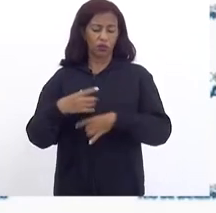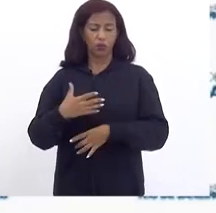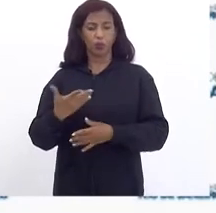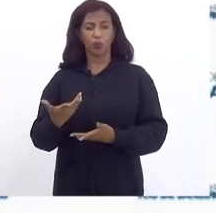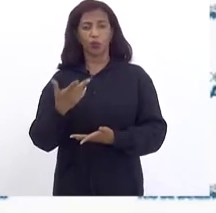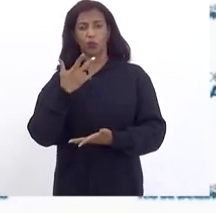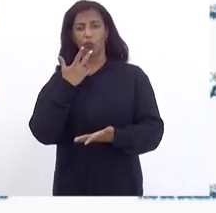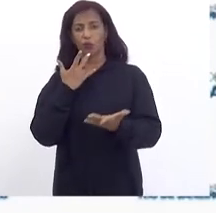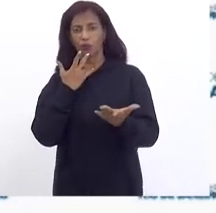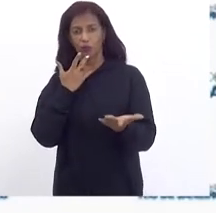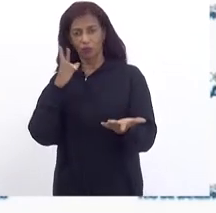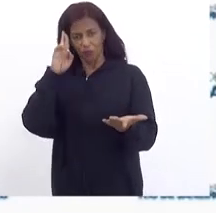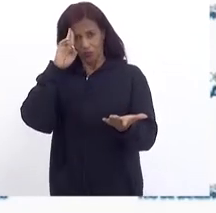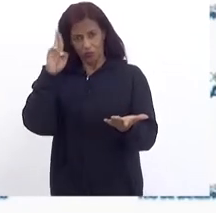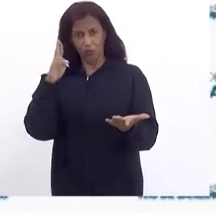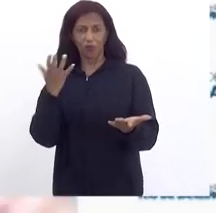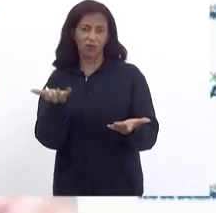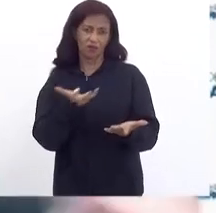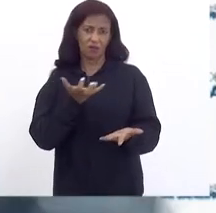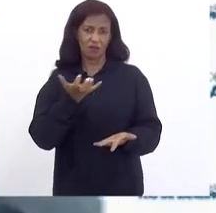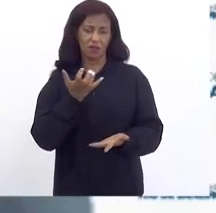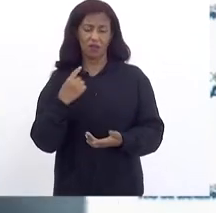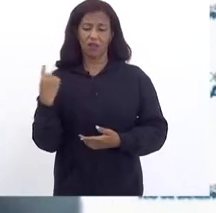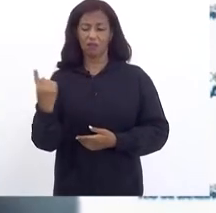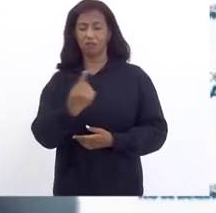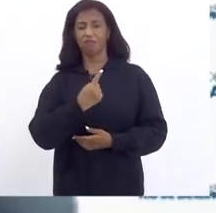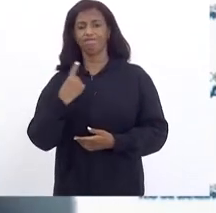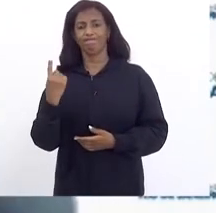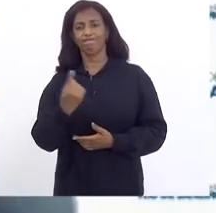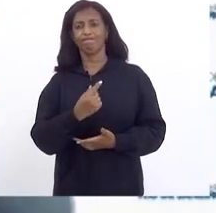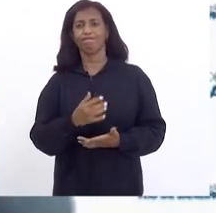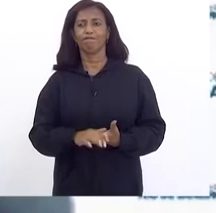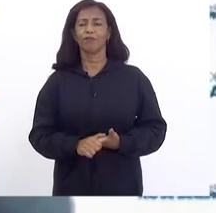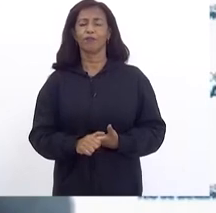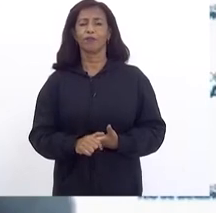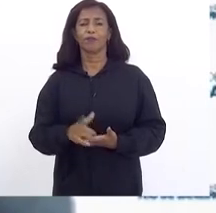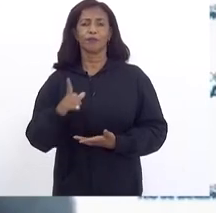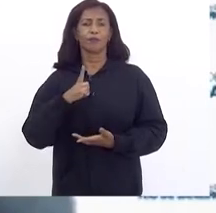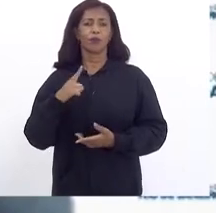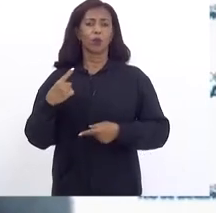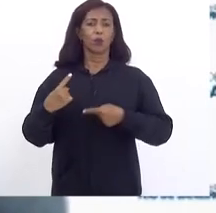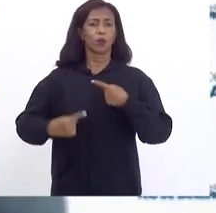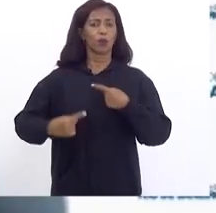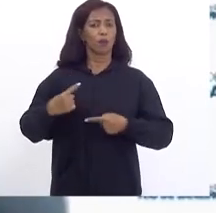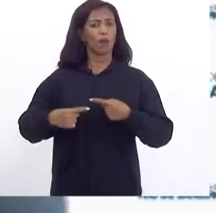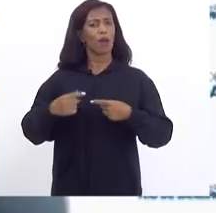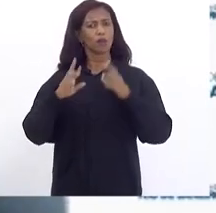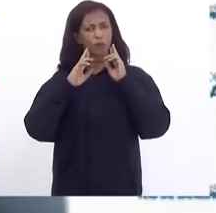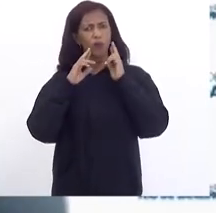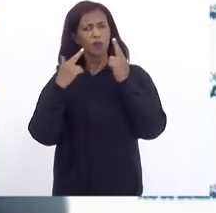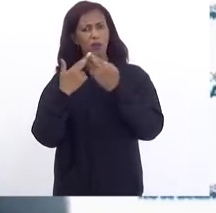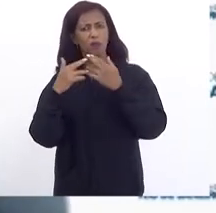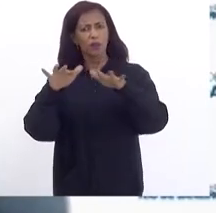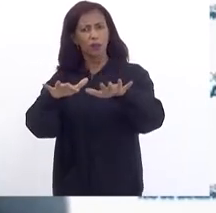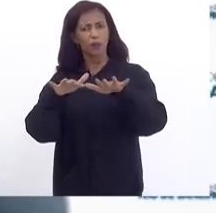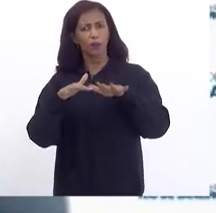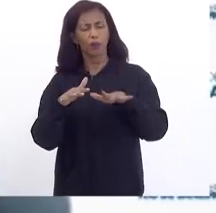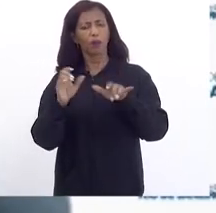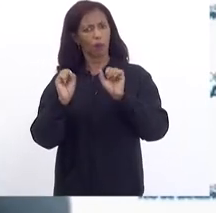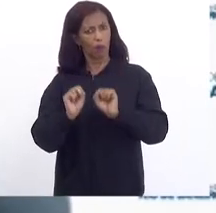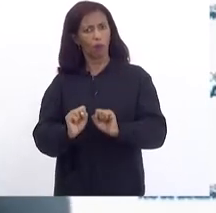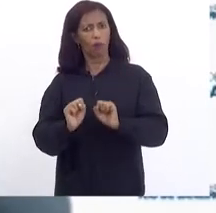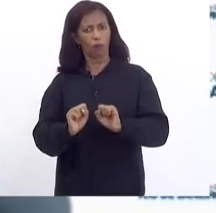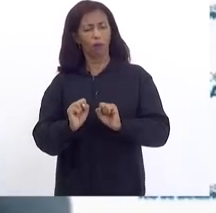excelência Assim desejar Que nós Façamos Um debate Que pode ser Uma audiência Pública Pode